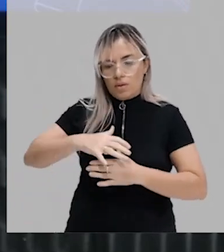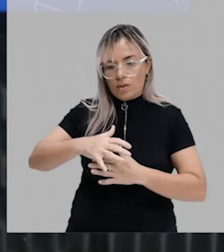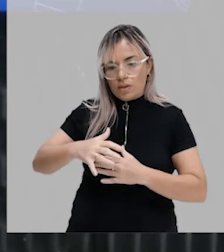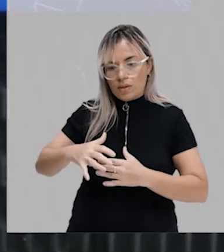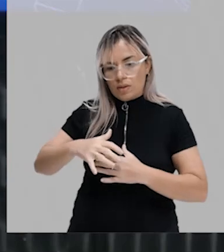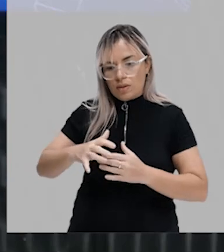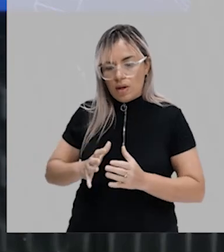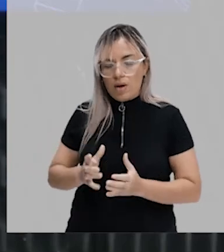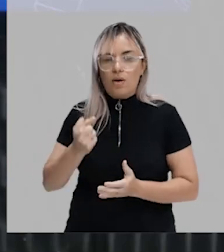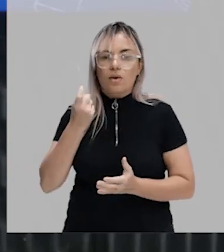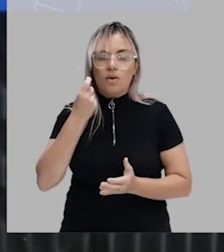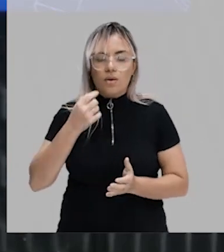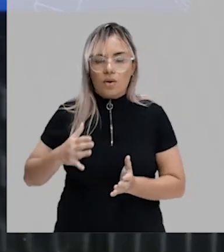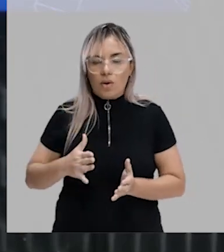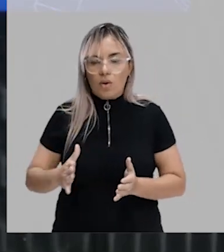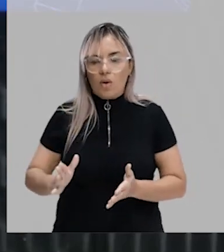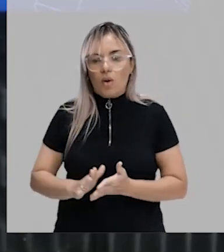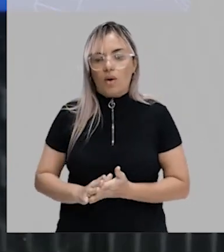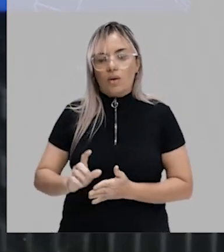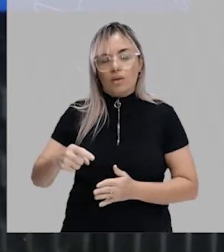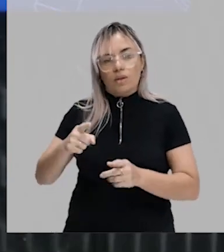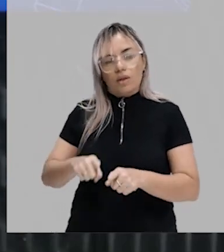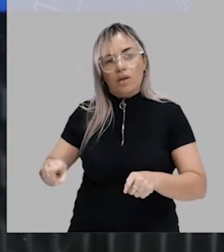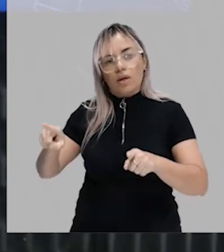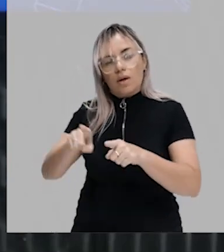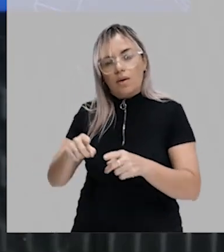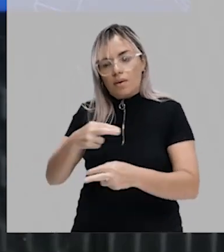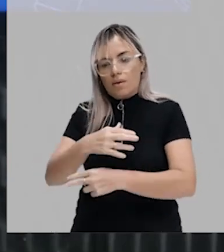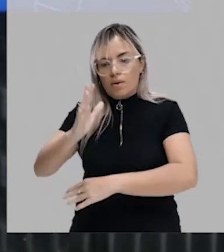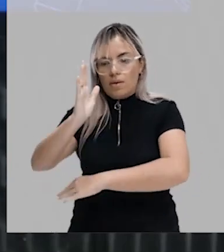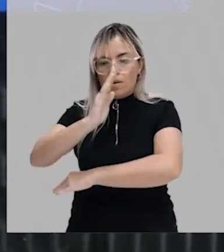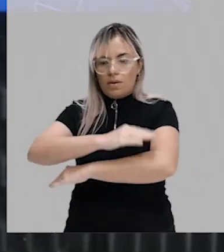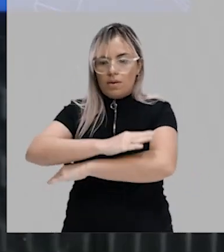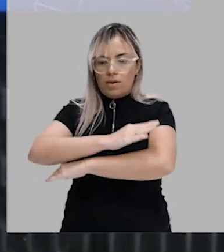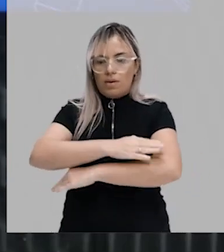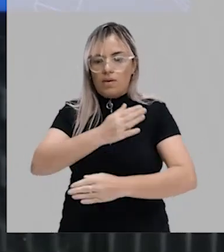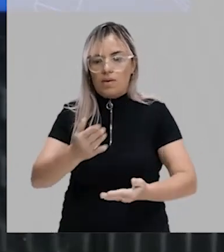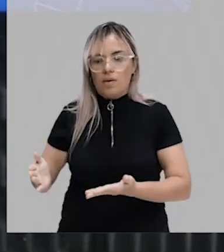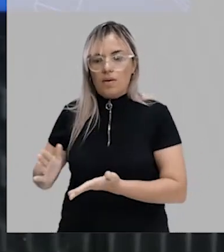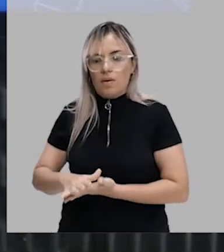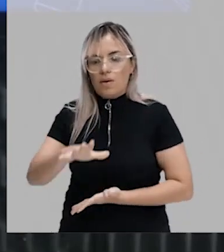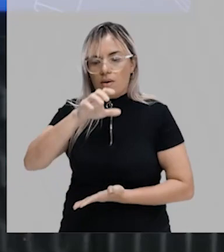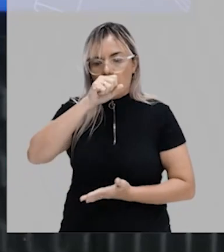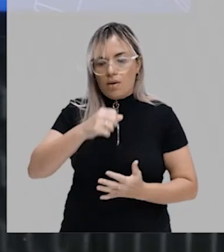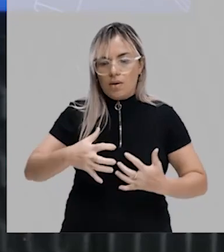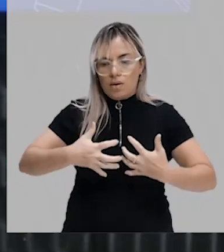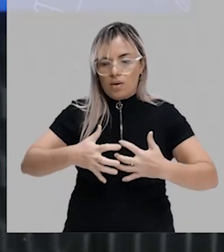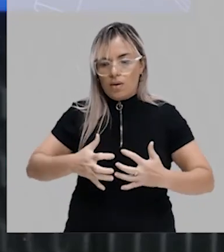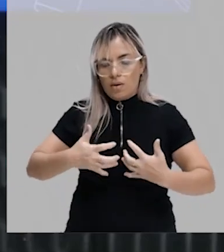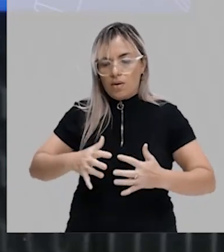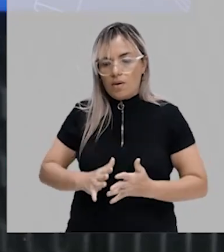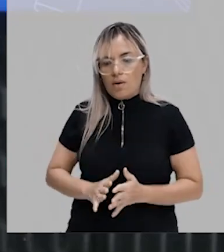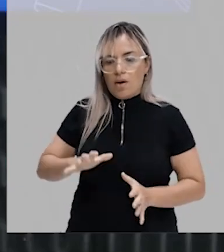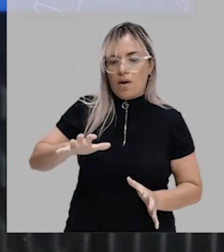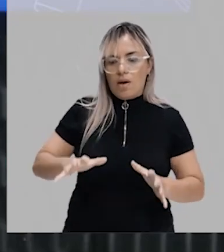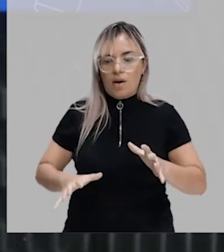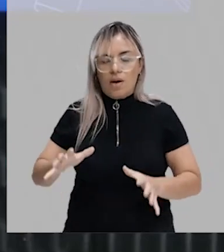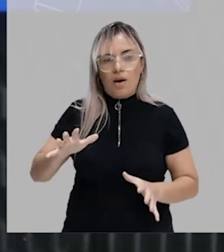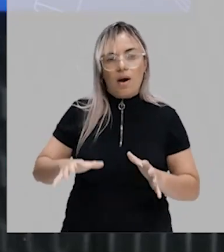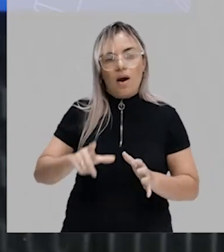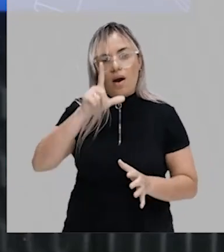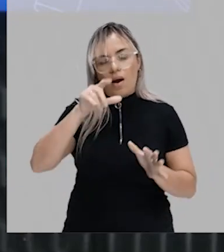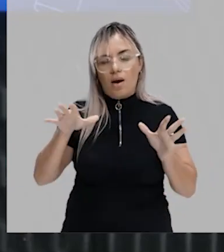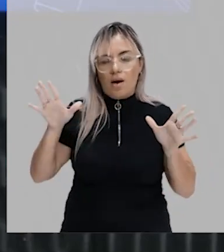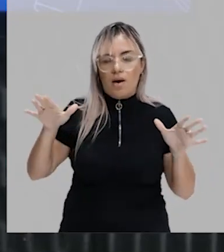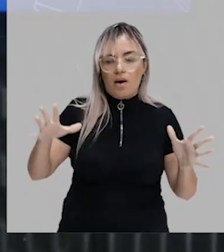revestimento dos ductos respiratórios, dos pulmões e anfíbios, répteis, aves e mamêferos. Então, a gente falou